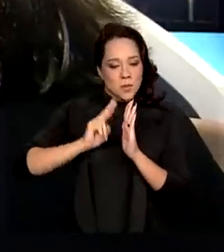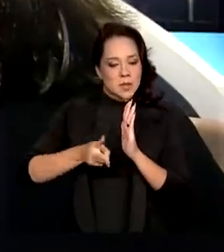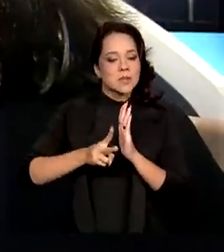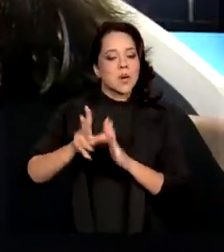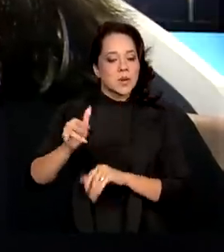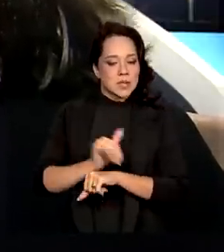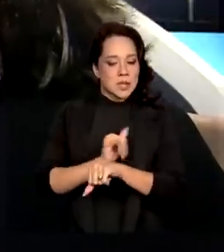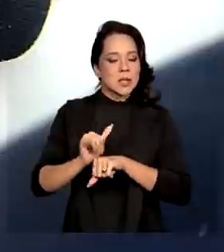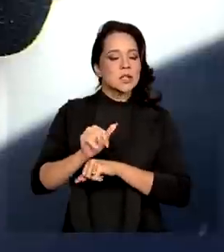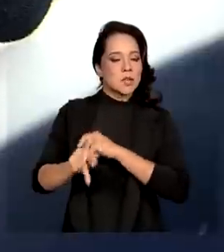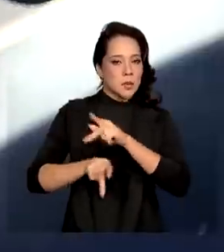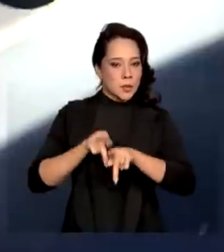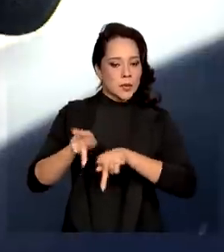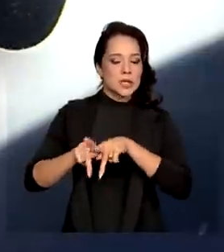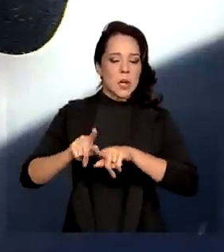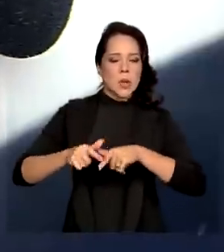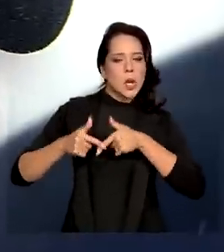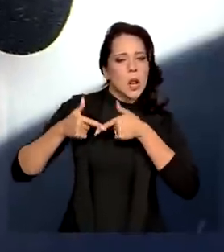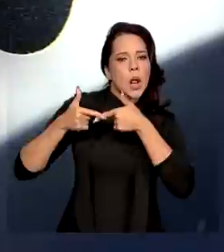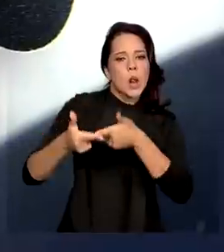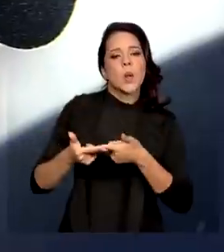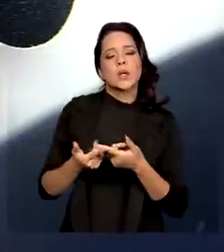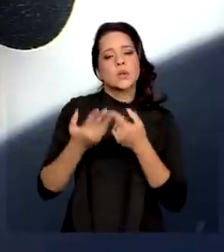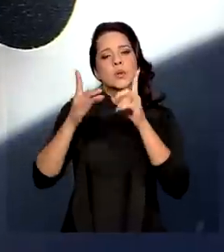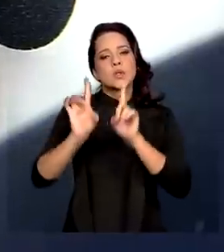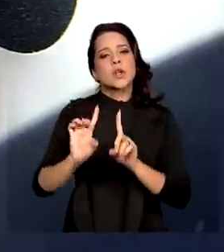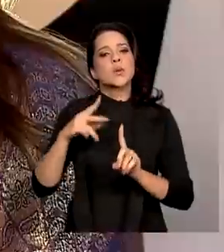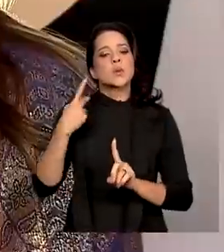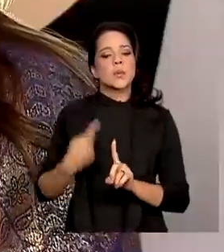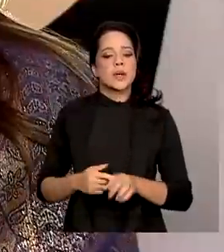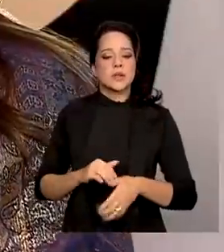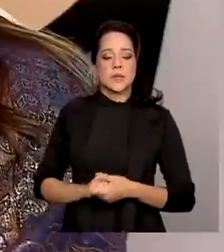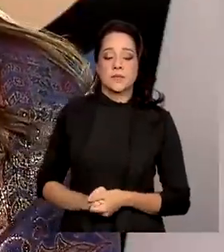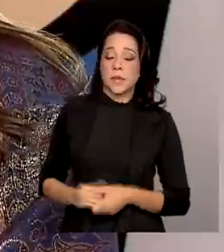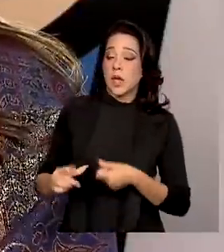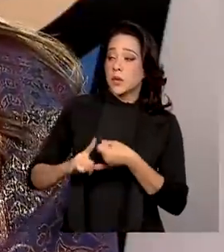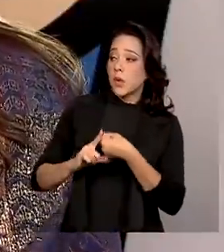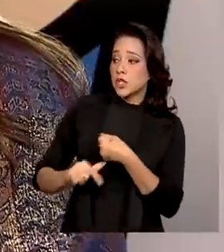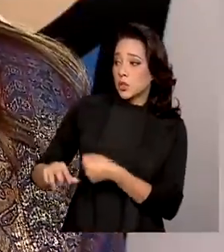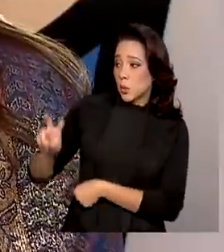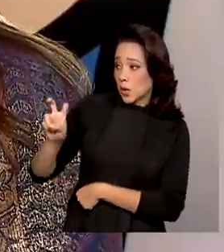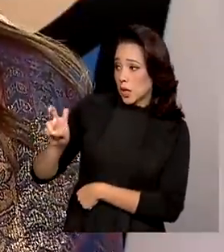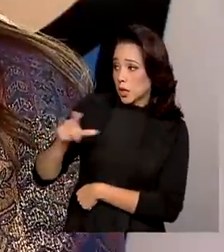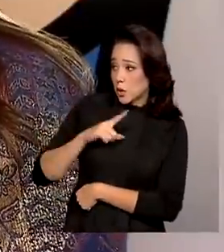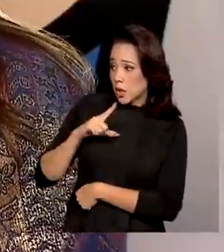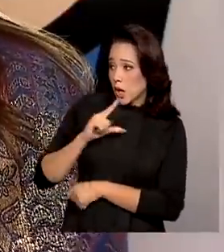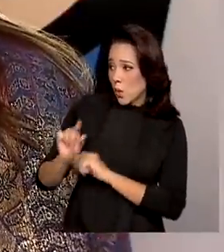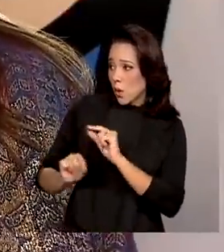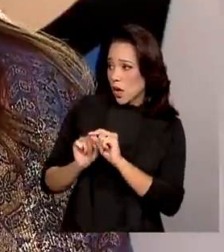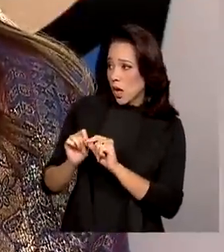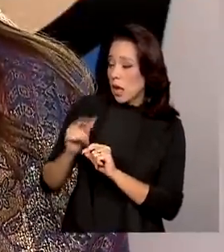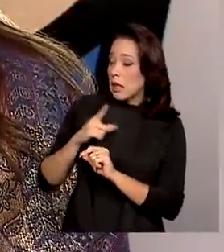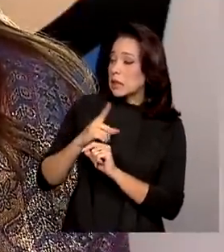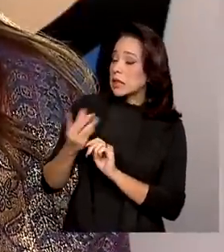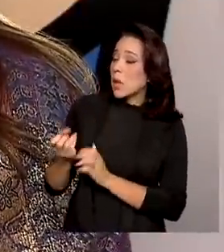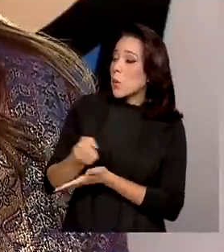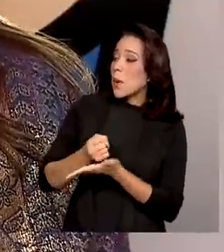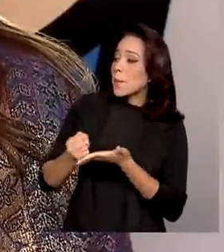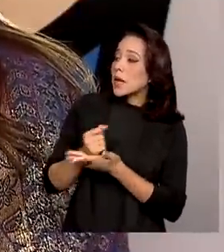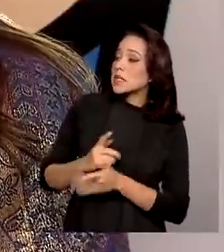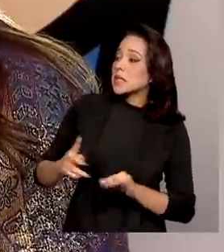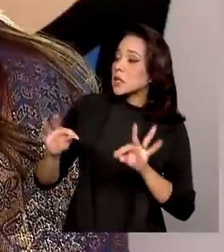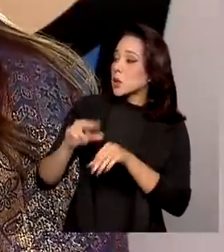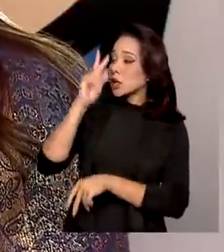ferramentas para o público na luta pelos direitos humanos. No artigo 5º, nós temos ali uma premissa de que